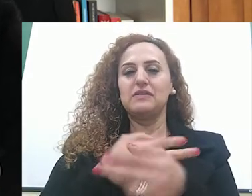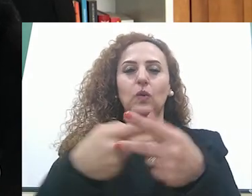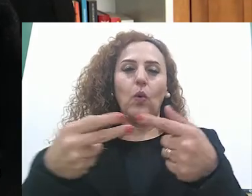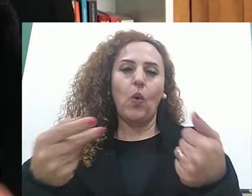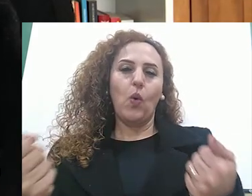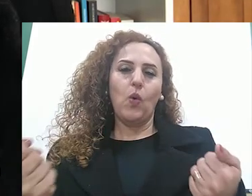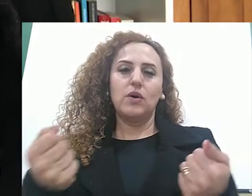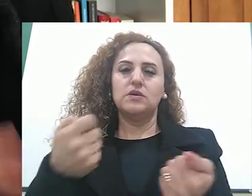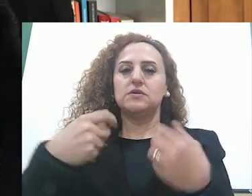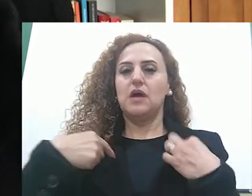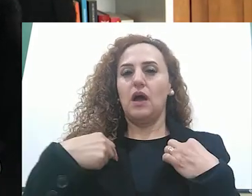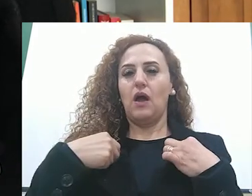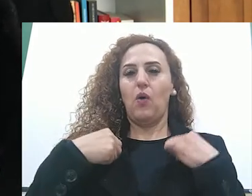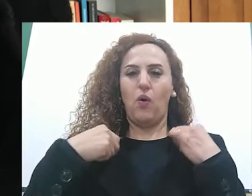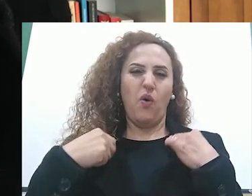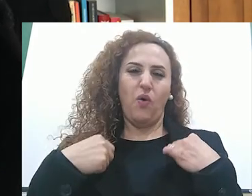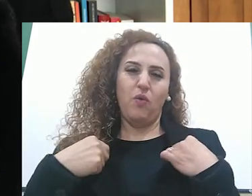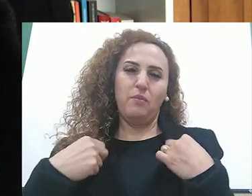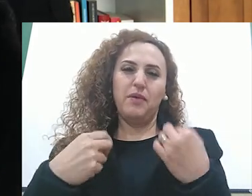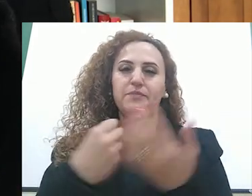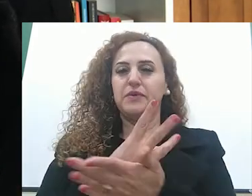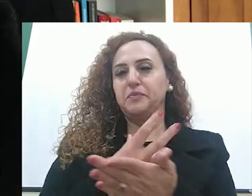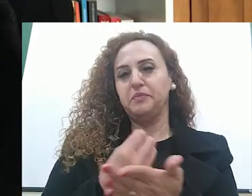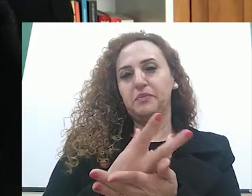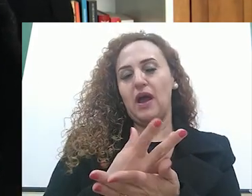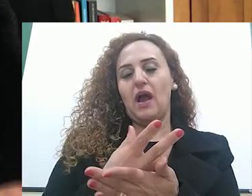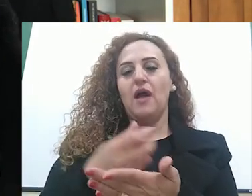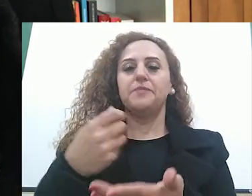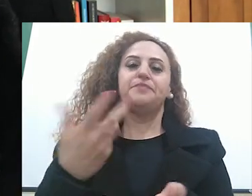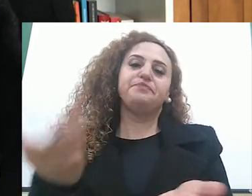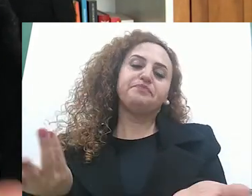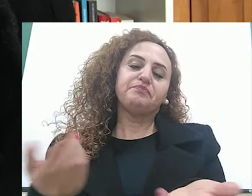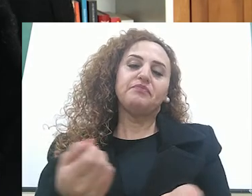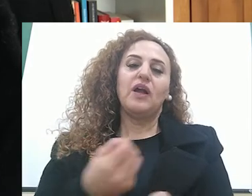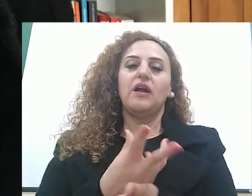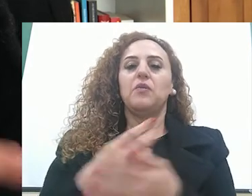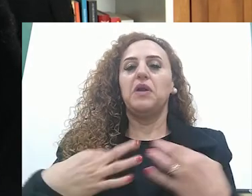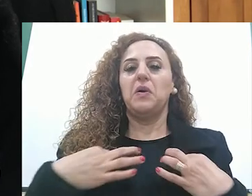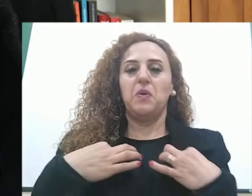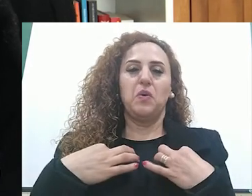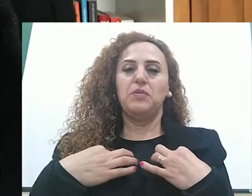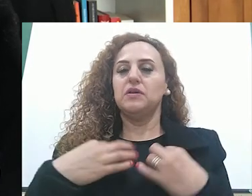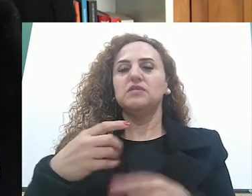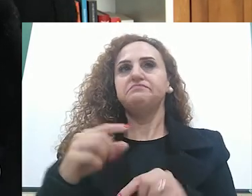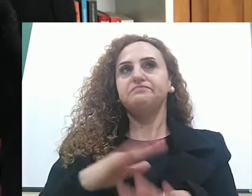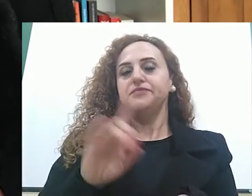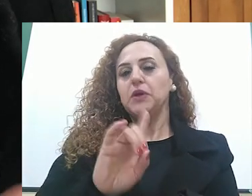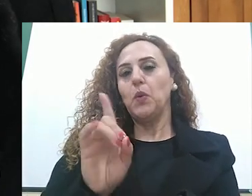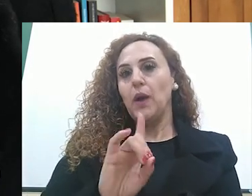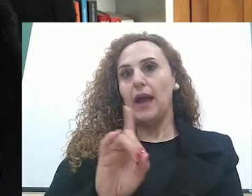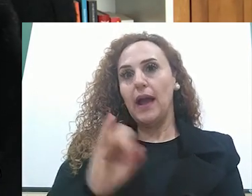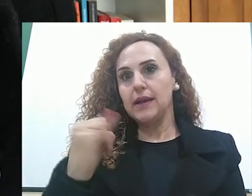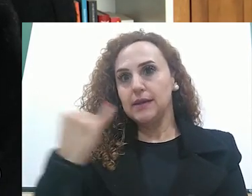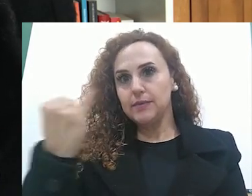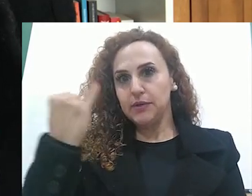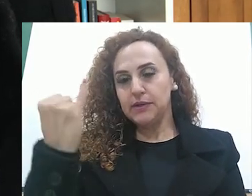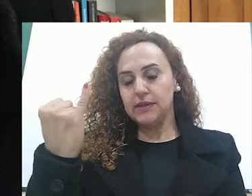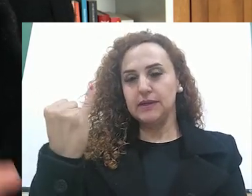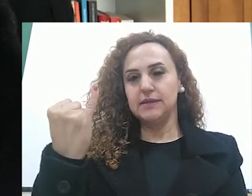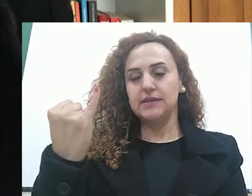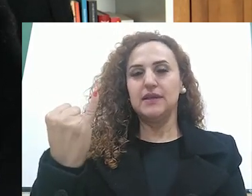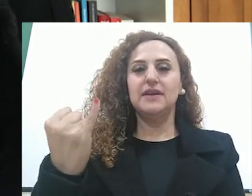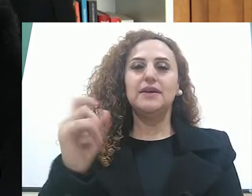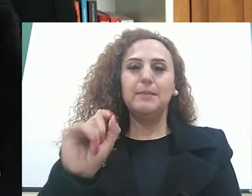comprar os seus vestidos, alguma outra coisa que ela quisesse, mas que esse salário não era importante para